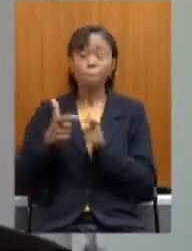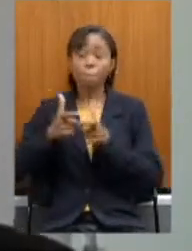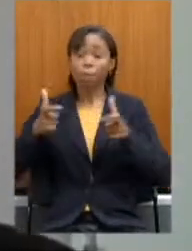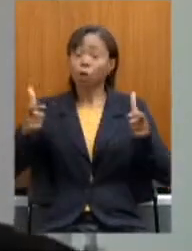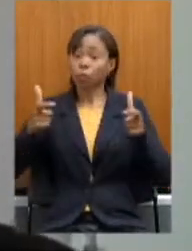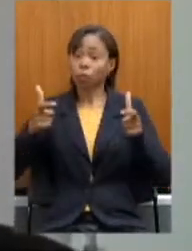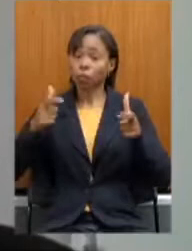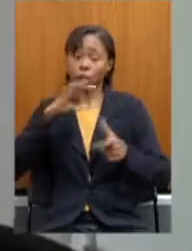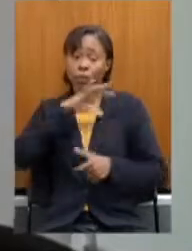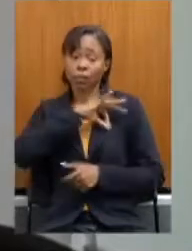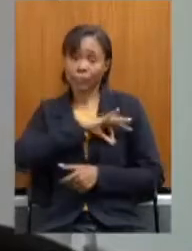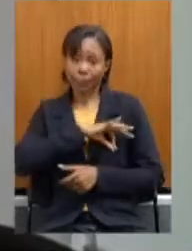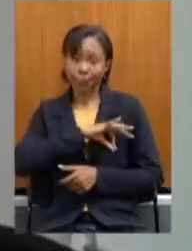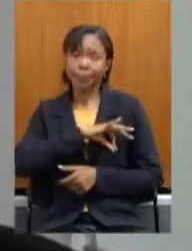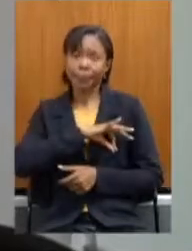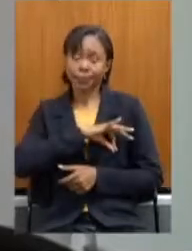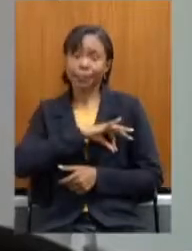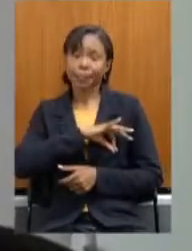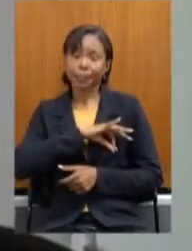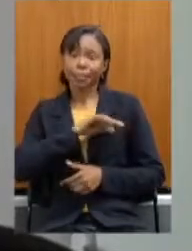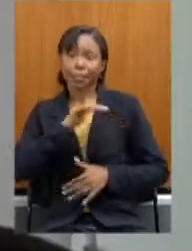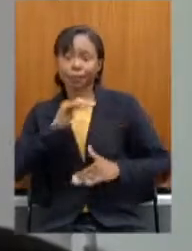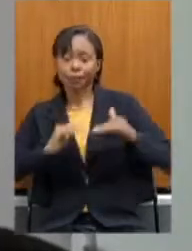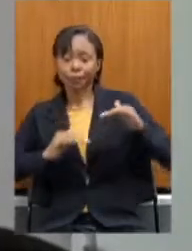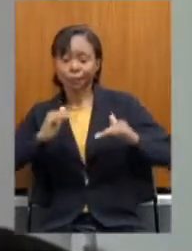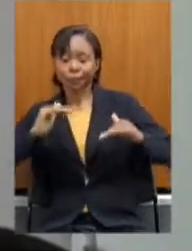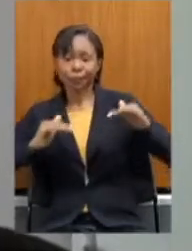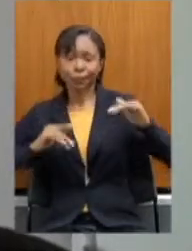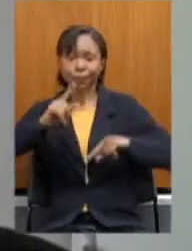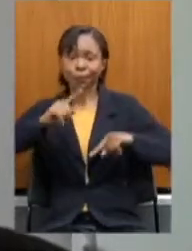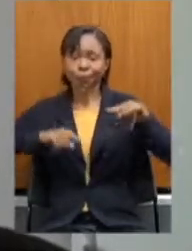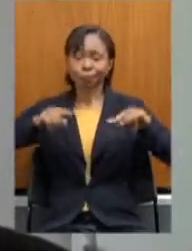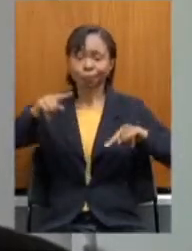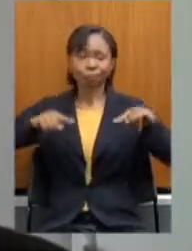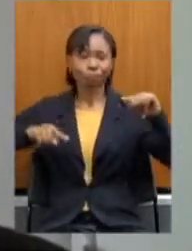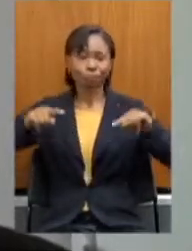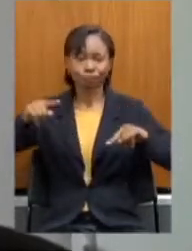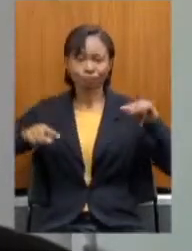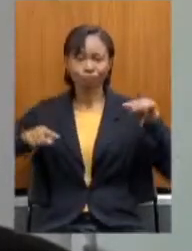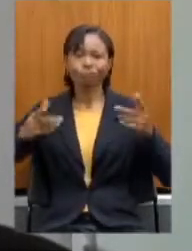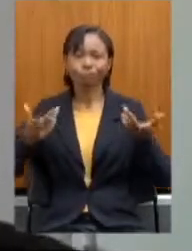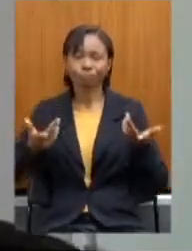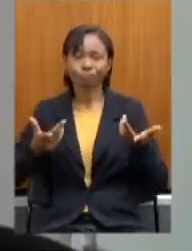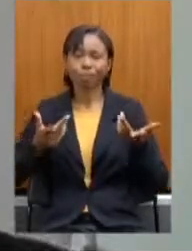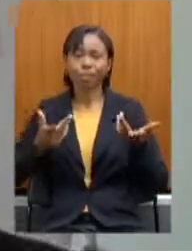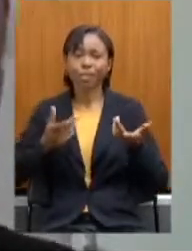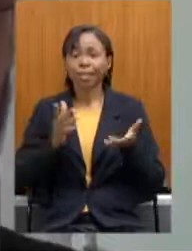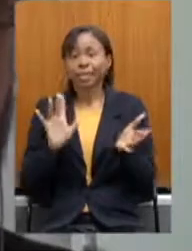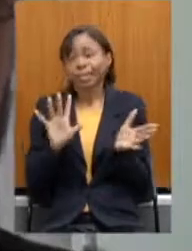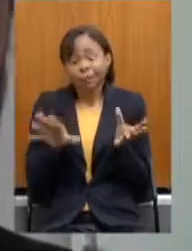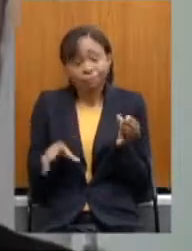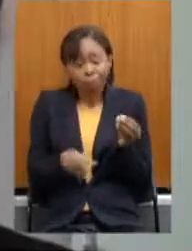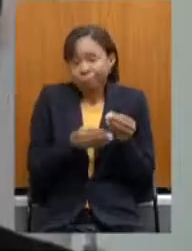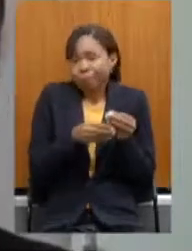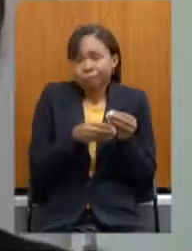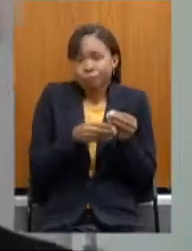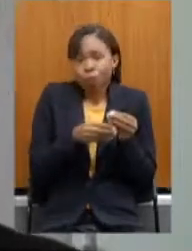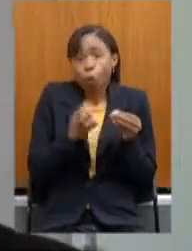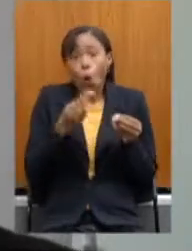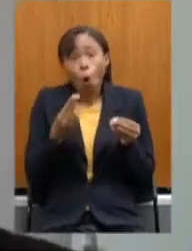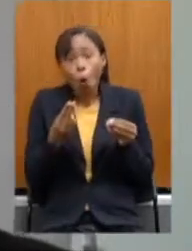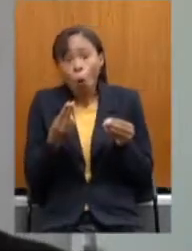a variáveis que só, que não incorporam ou não incorporarão em função